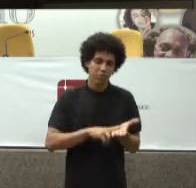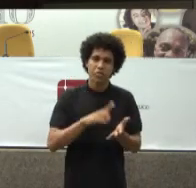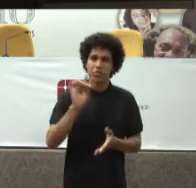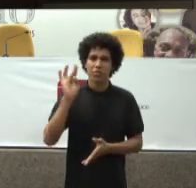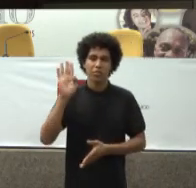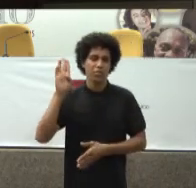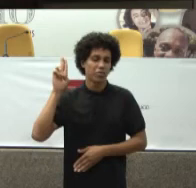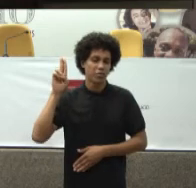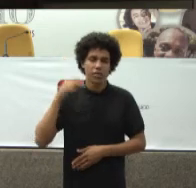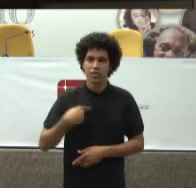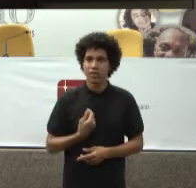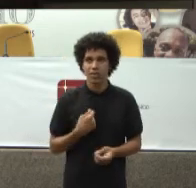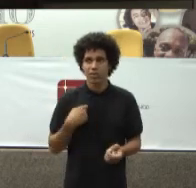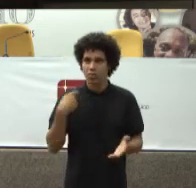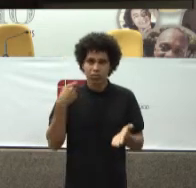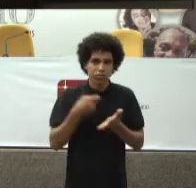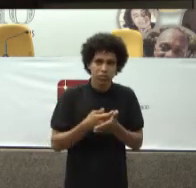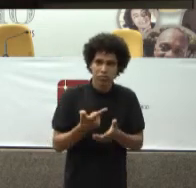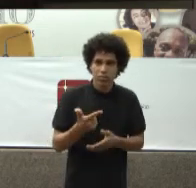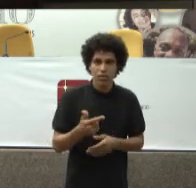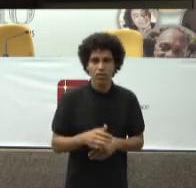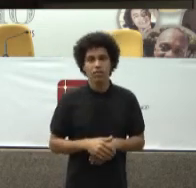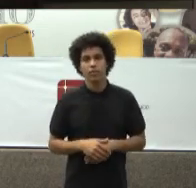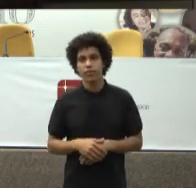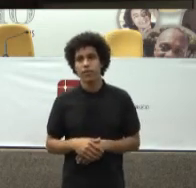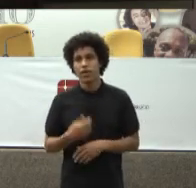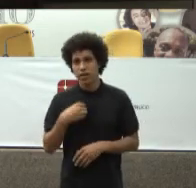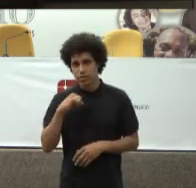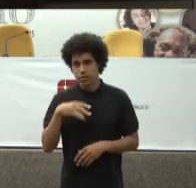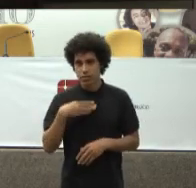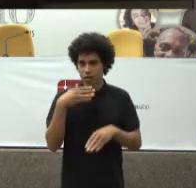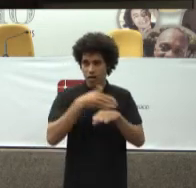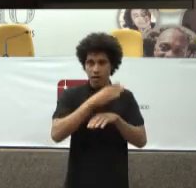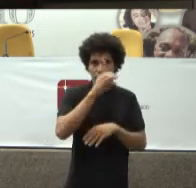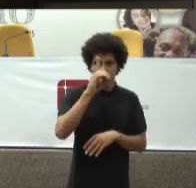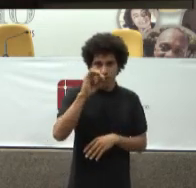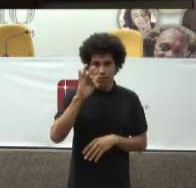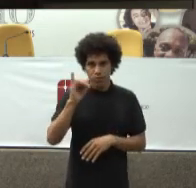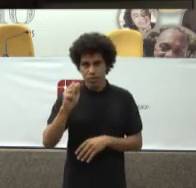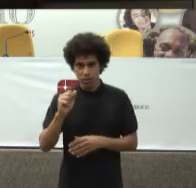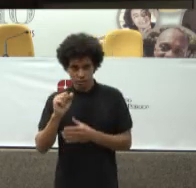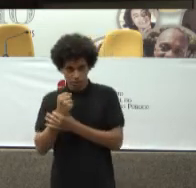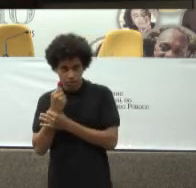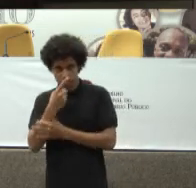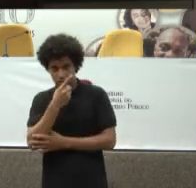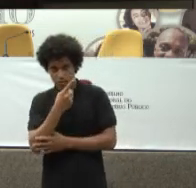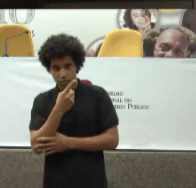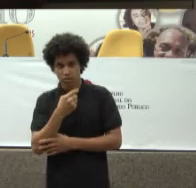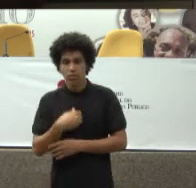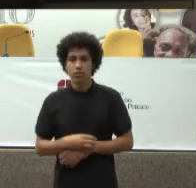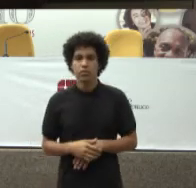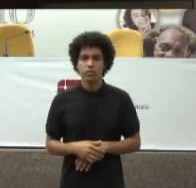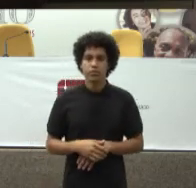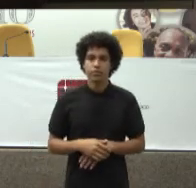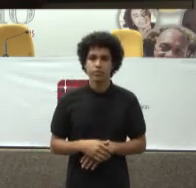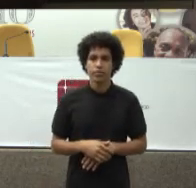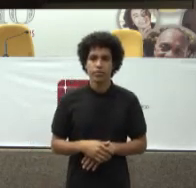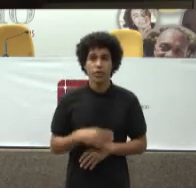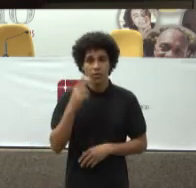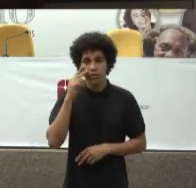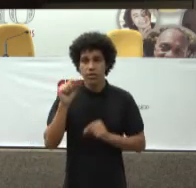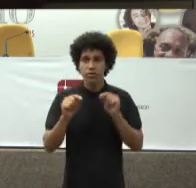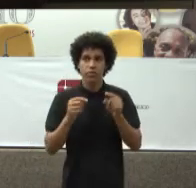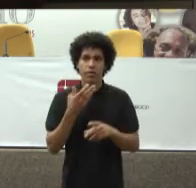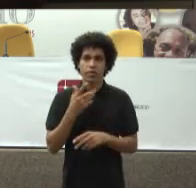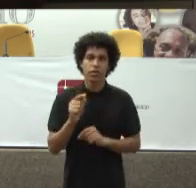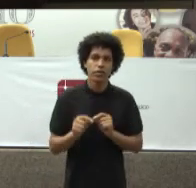E se a gente pega O perfil do atendimento Na defensoria Vou encontrar o mesmo Eu vou passar bem rápido Aqui em razão do horário Mas vejam